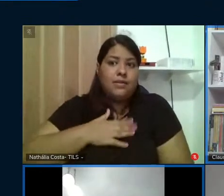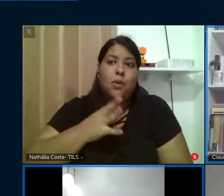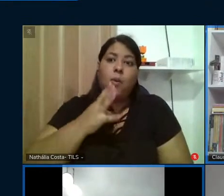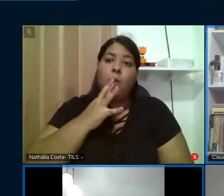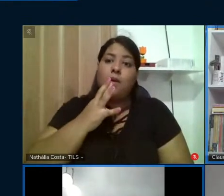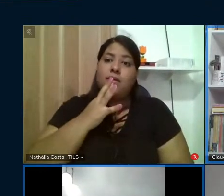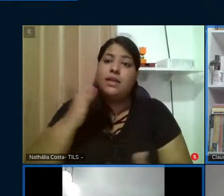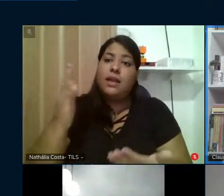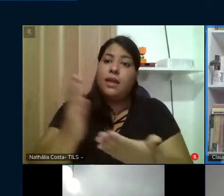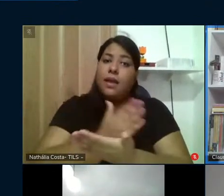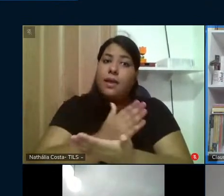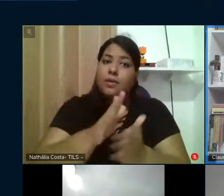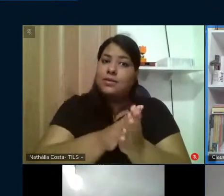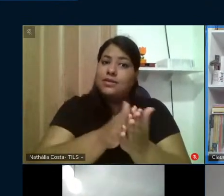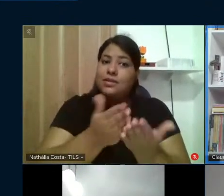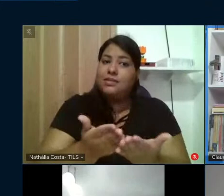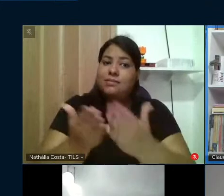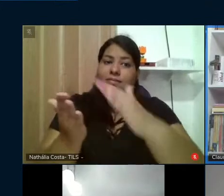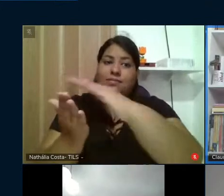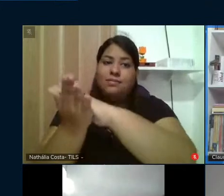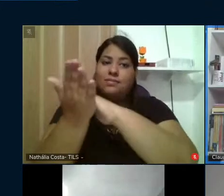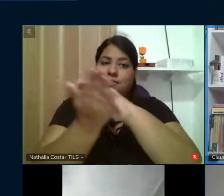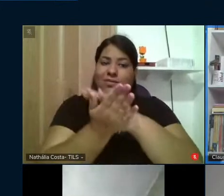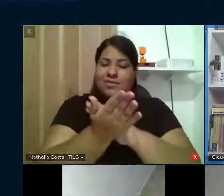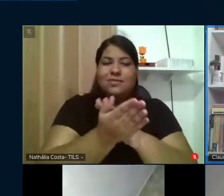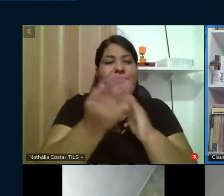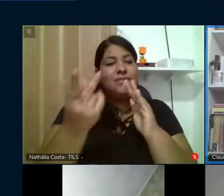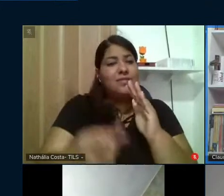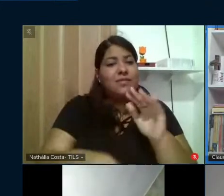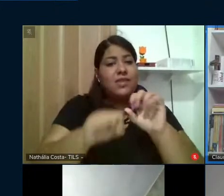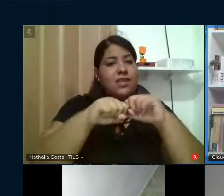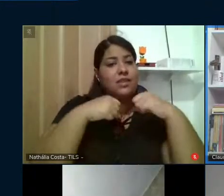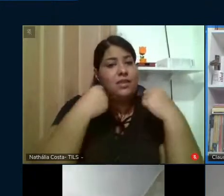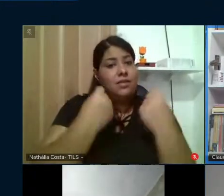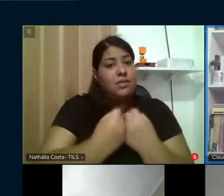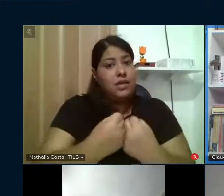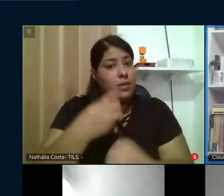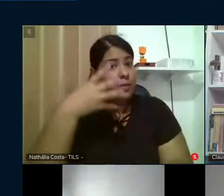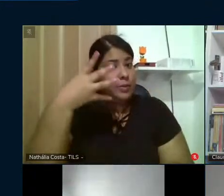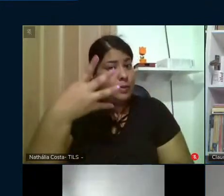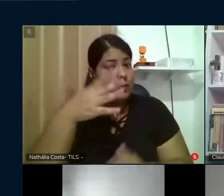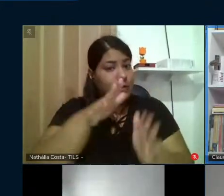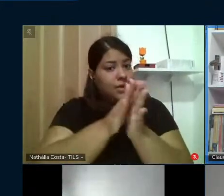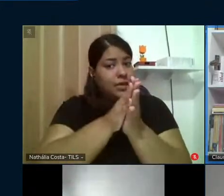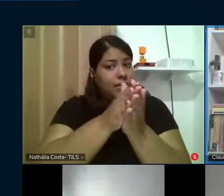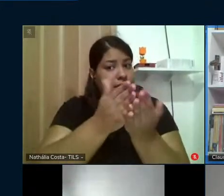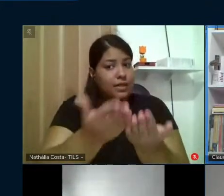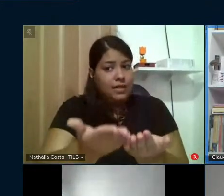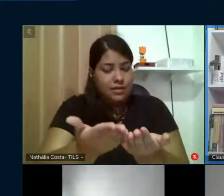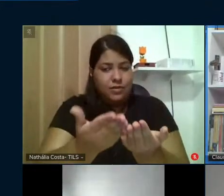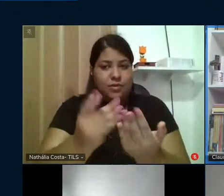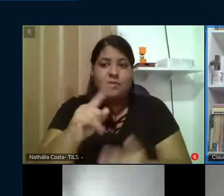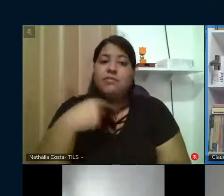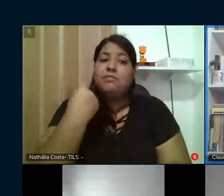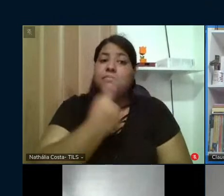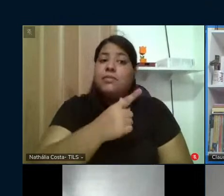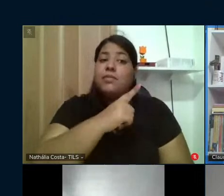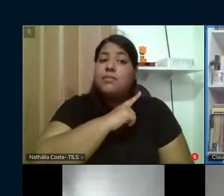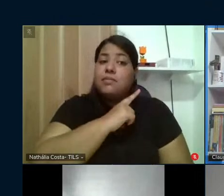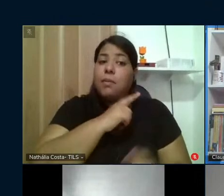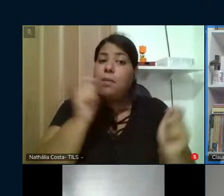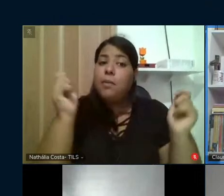que estão sendo lançadas nesse seminário. São quatro livros e vamos ter a